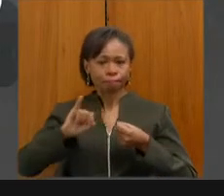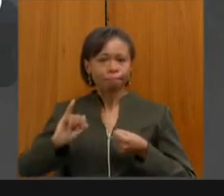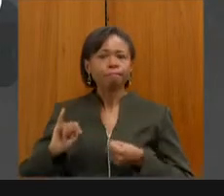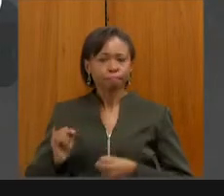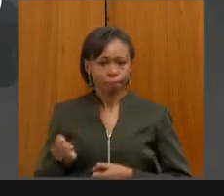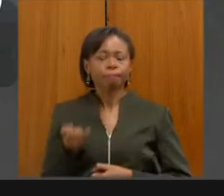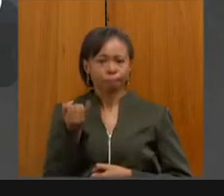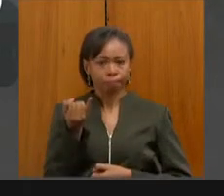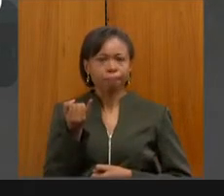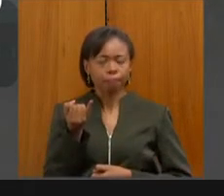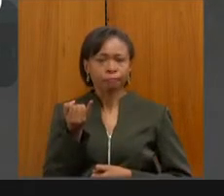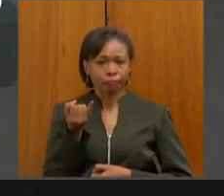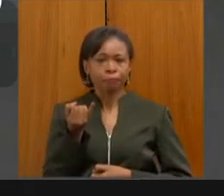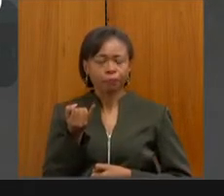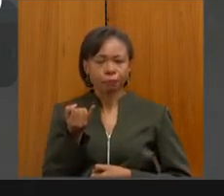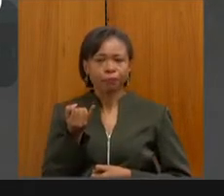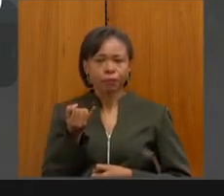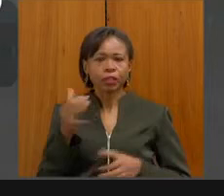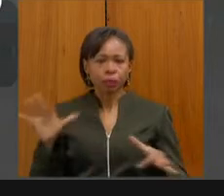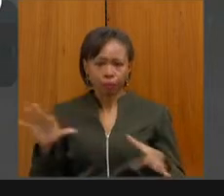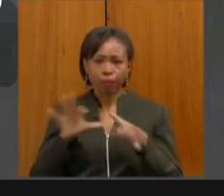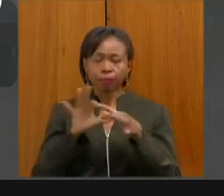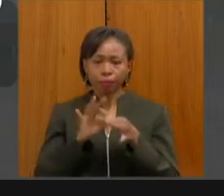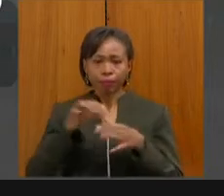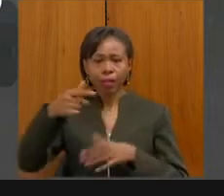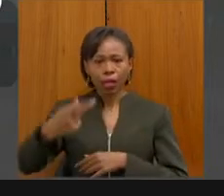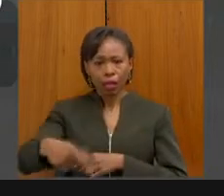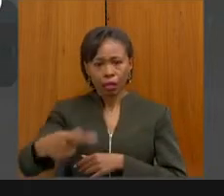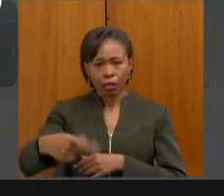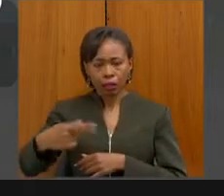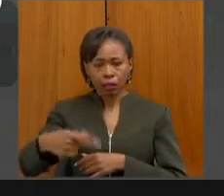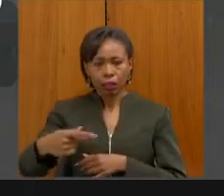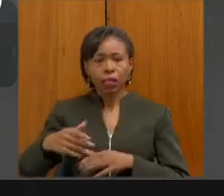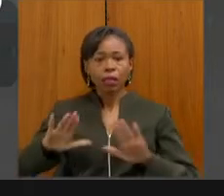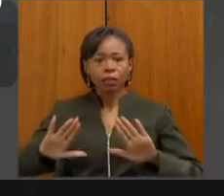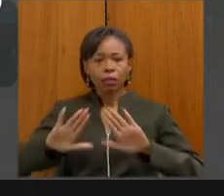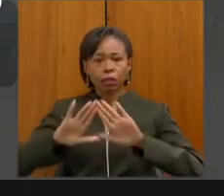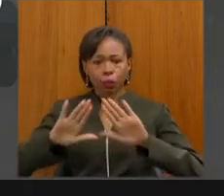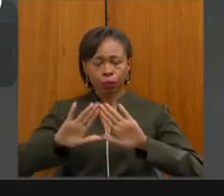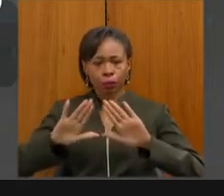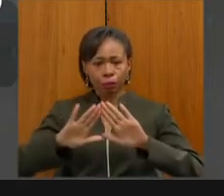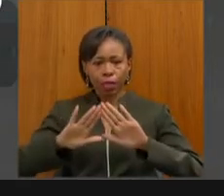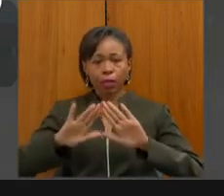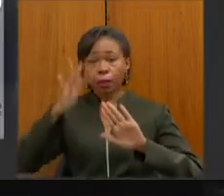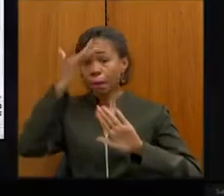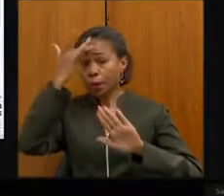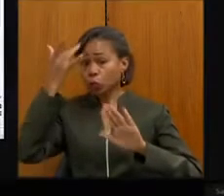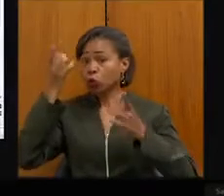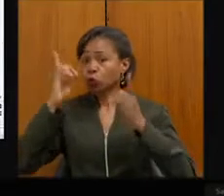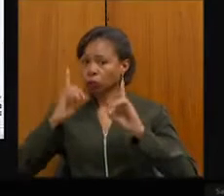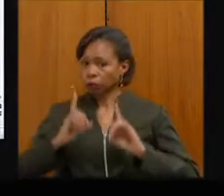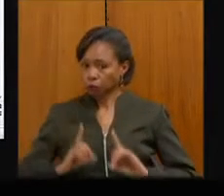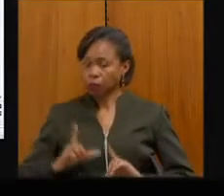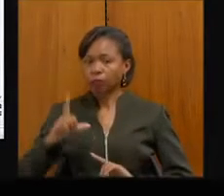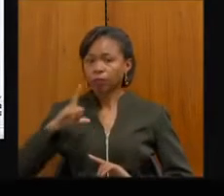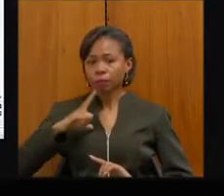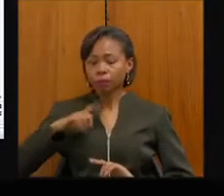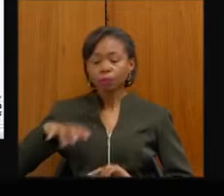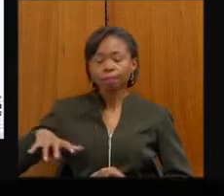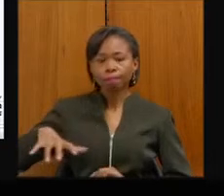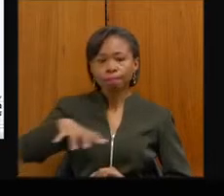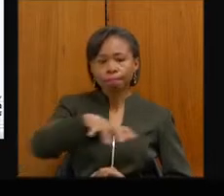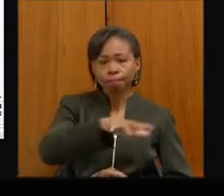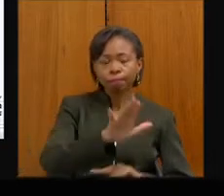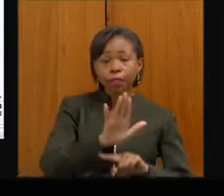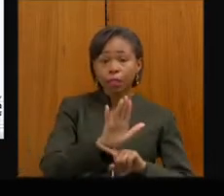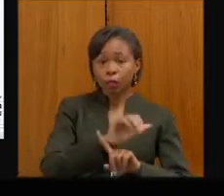também. E aí, quem participa aqui da comissão da Assembleia que trata das pessoas com deficiência sabe que a gente tem interseções na área de assistência social,